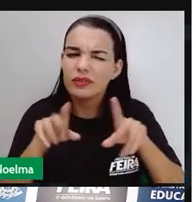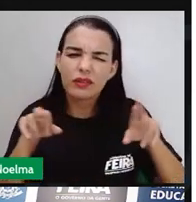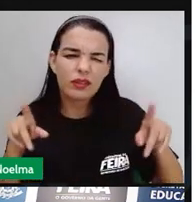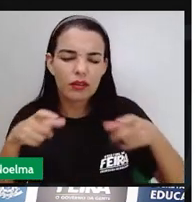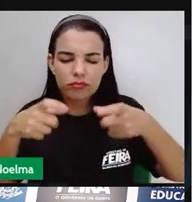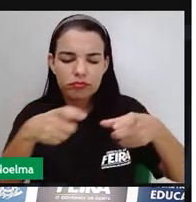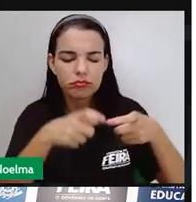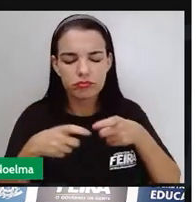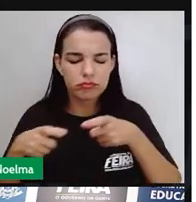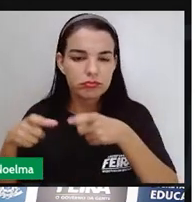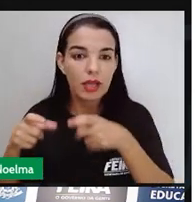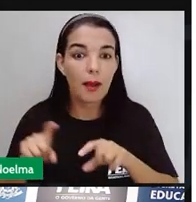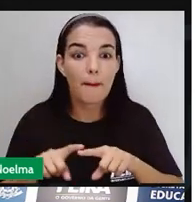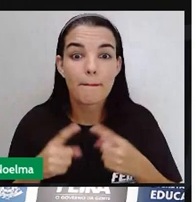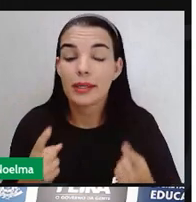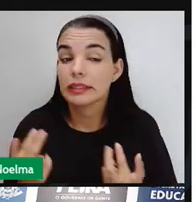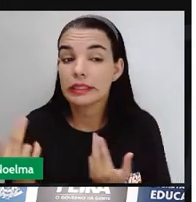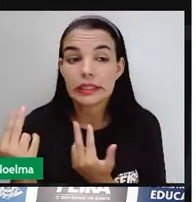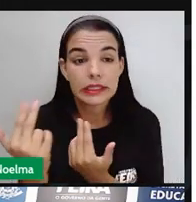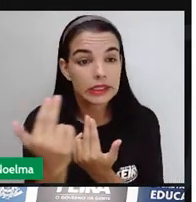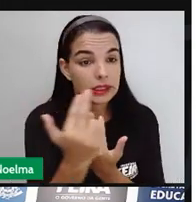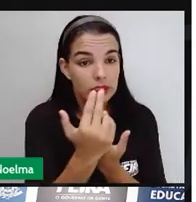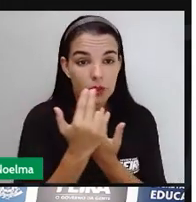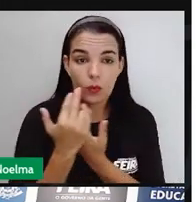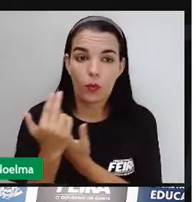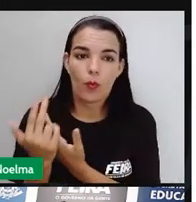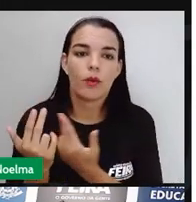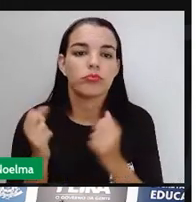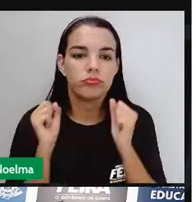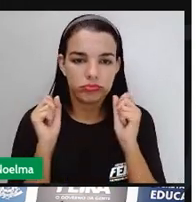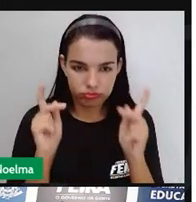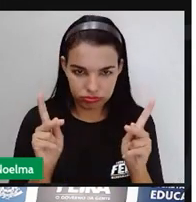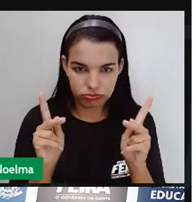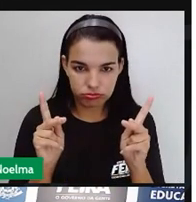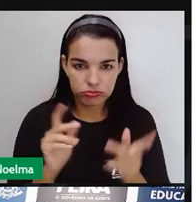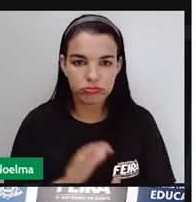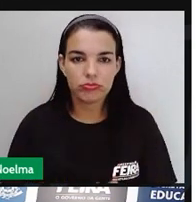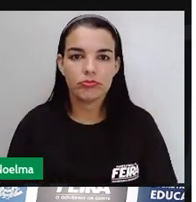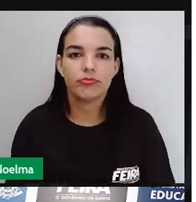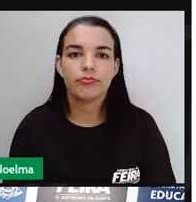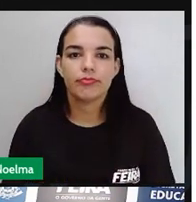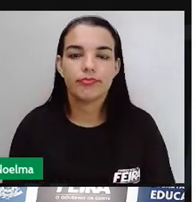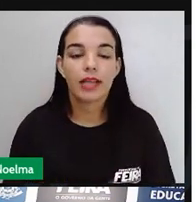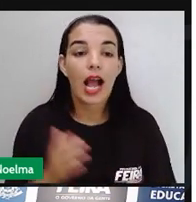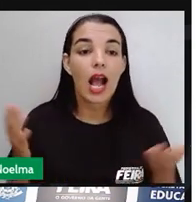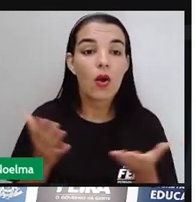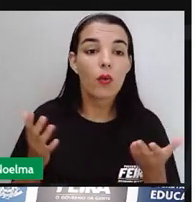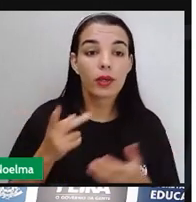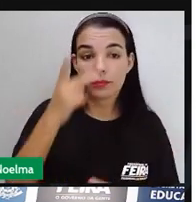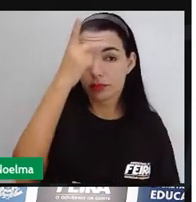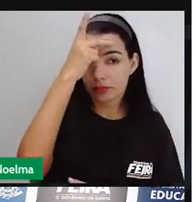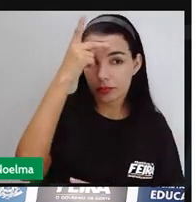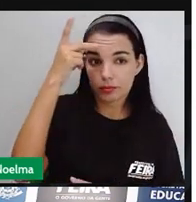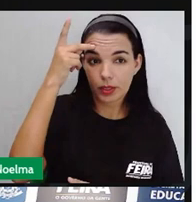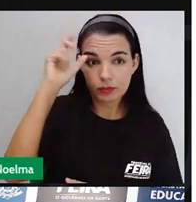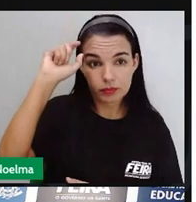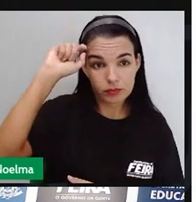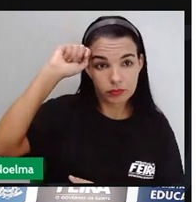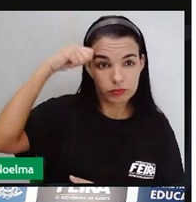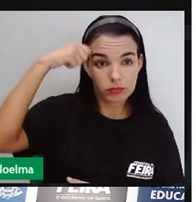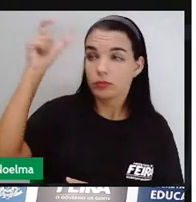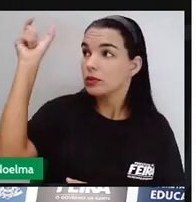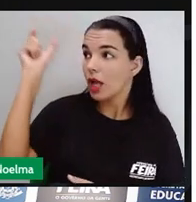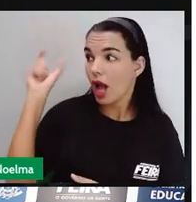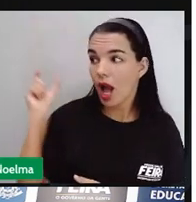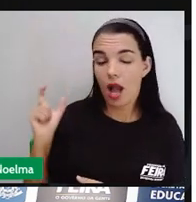em macaxeira, mas que seria a mesma coisa. Os povos africanos também fazem